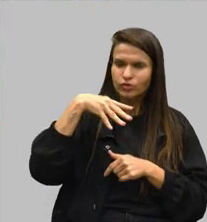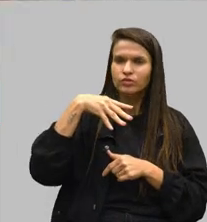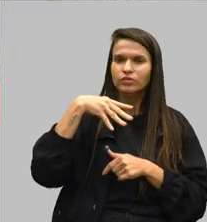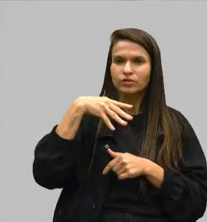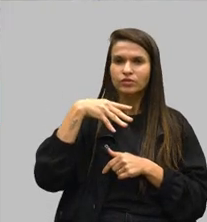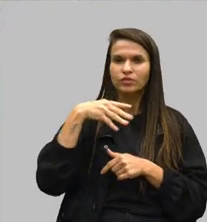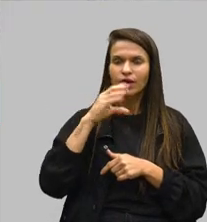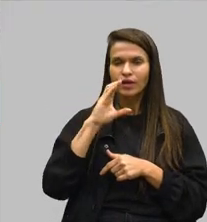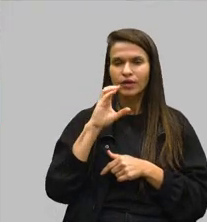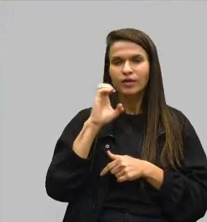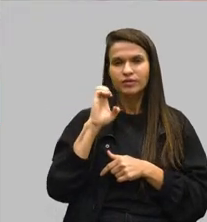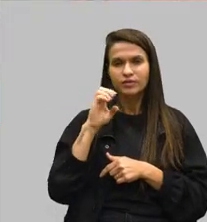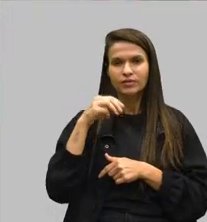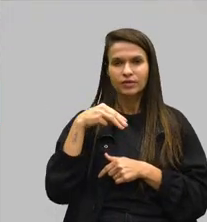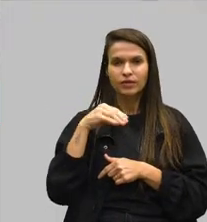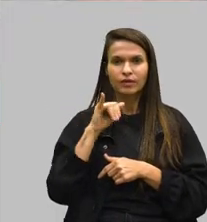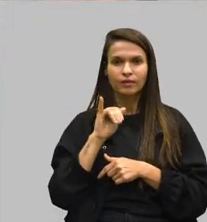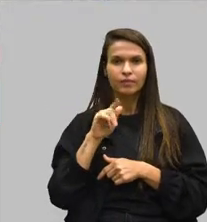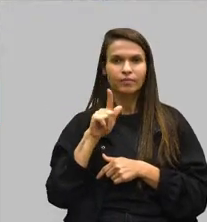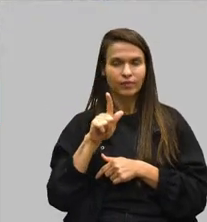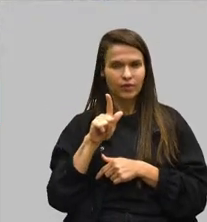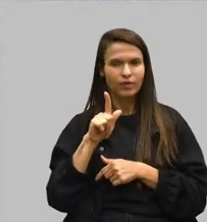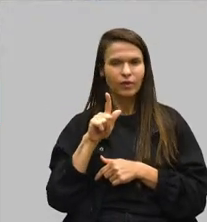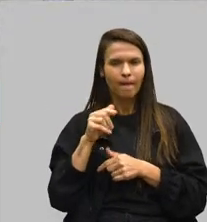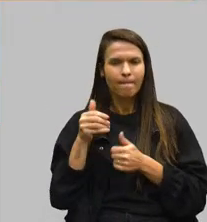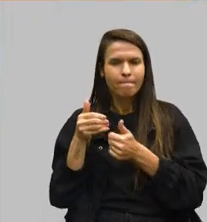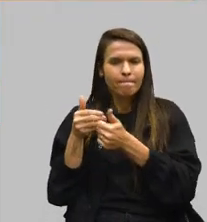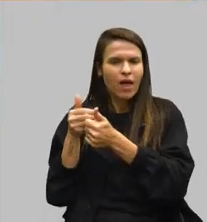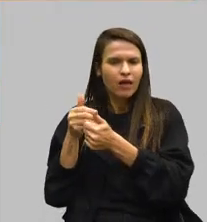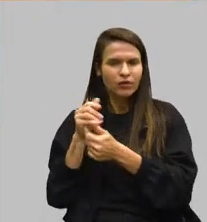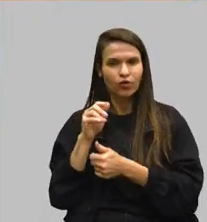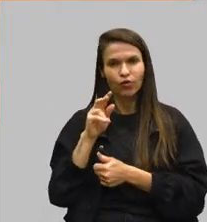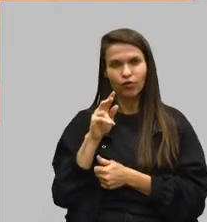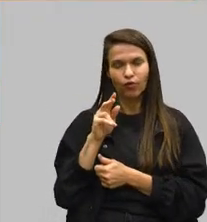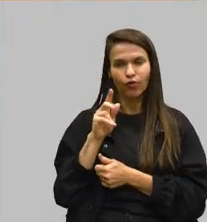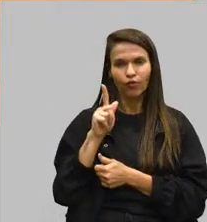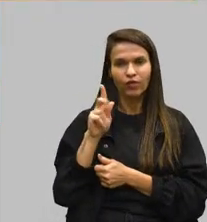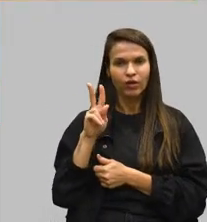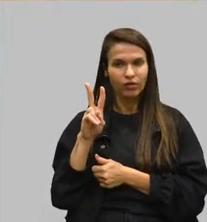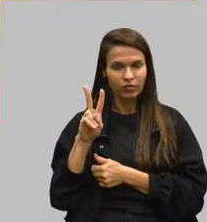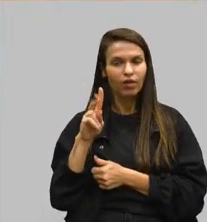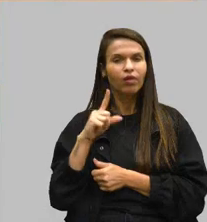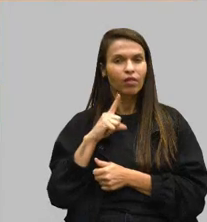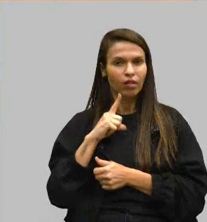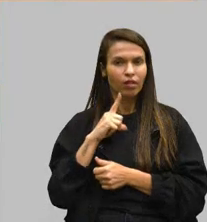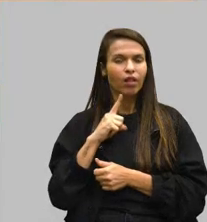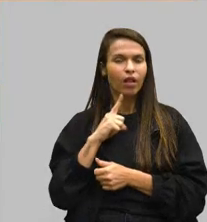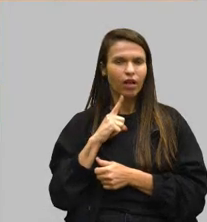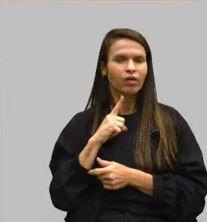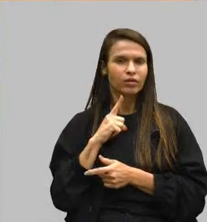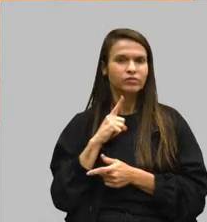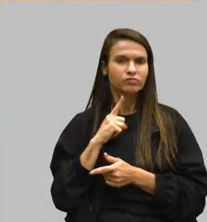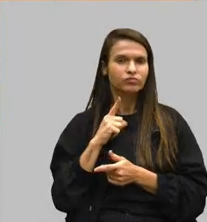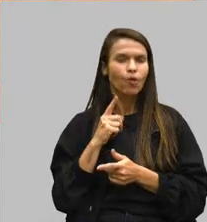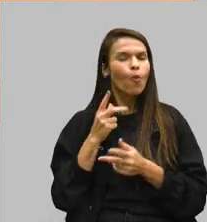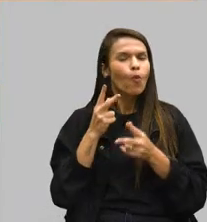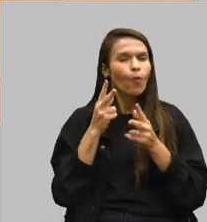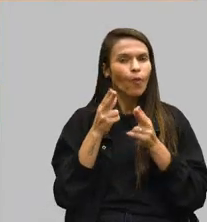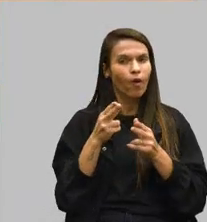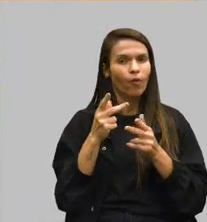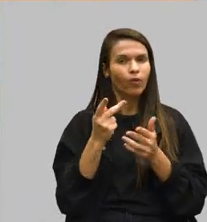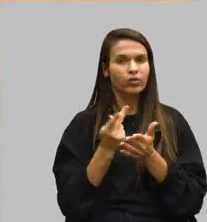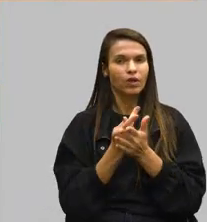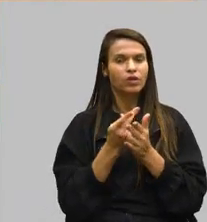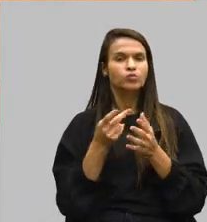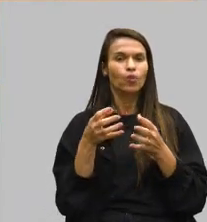próxima a governador Valadares, deputado Enesquende, teve uma situação caracterizada dessa forma com os trabalhadores. Então, é